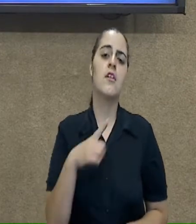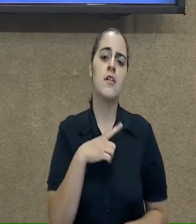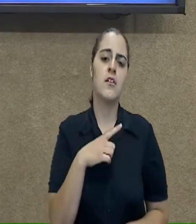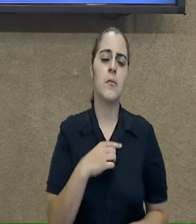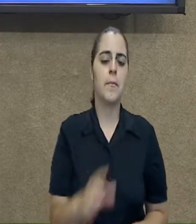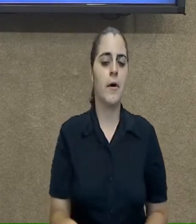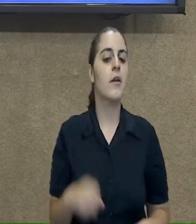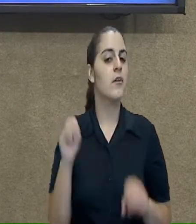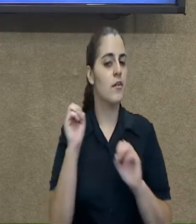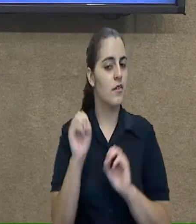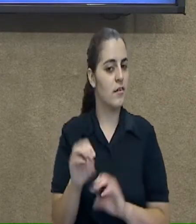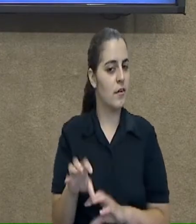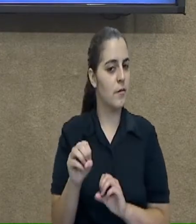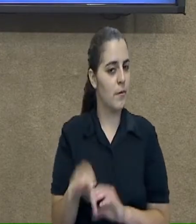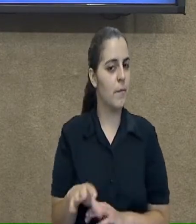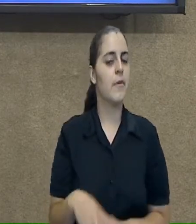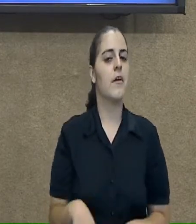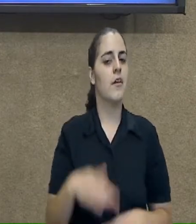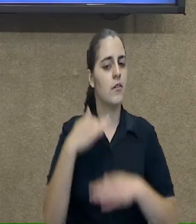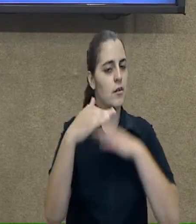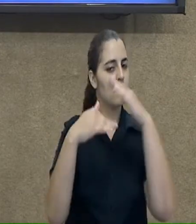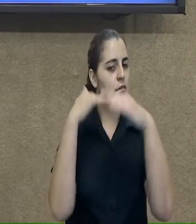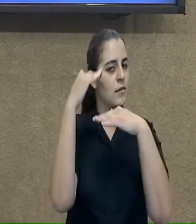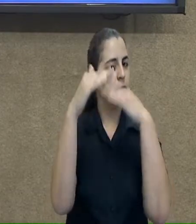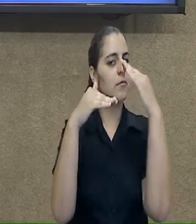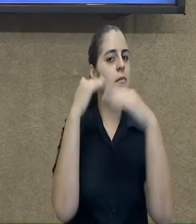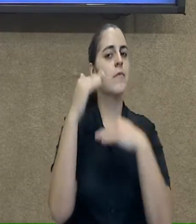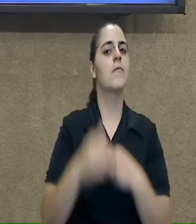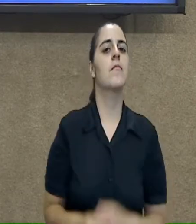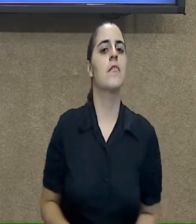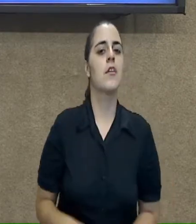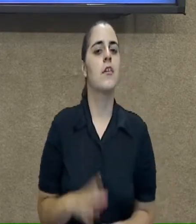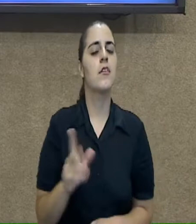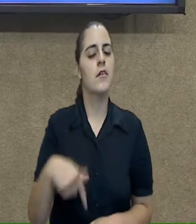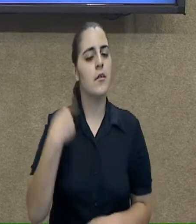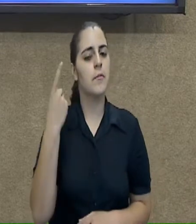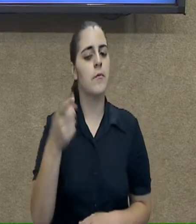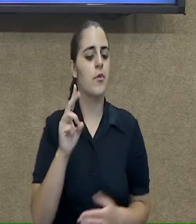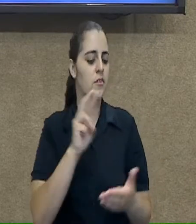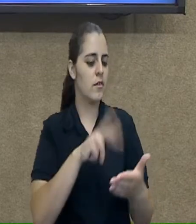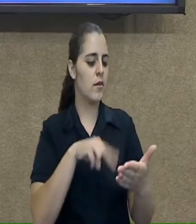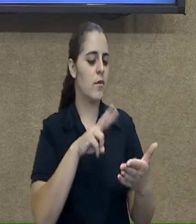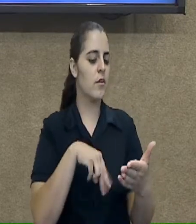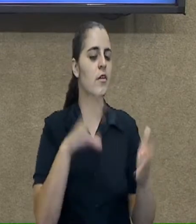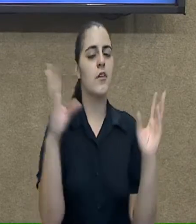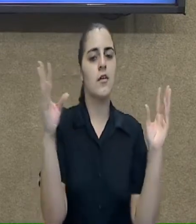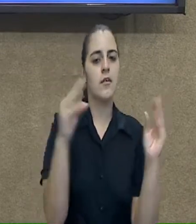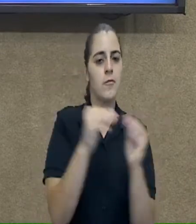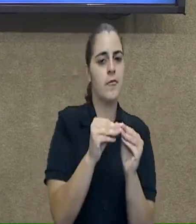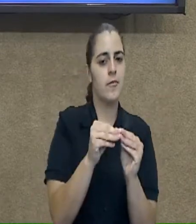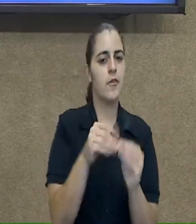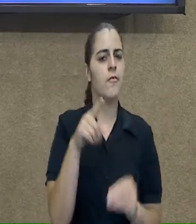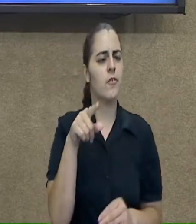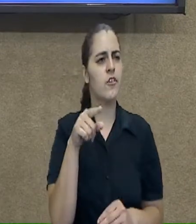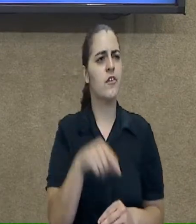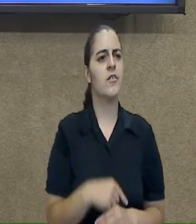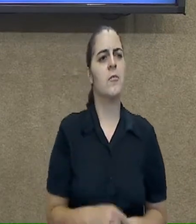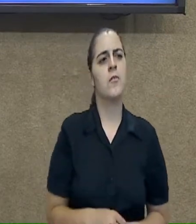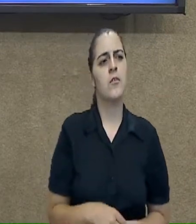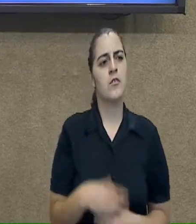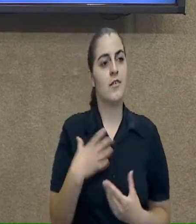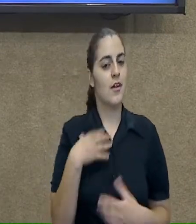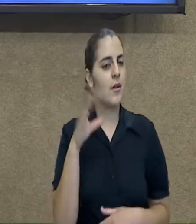que servem para o nosso crescimento. Agora, se depois que eu li a resenha, você estar aí